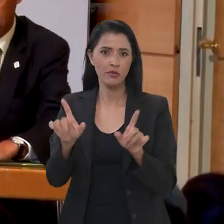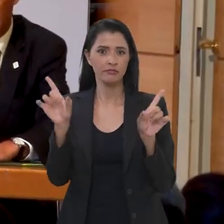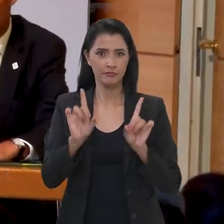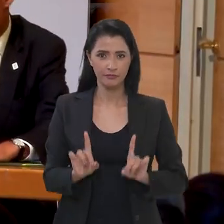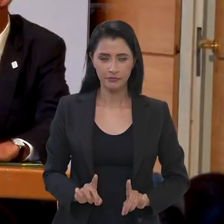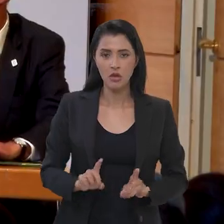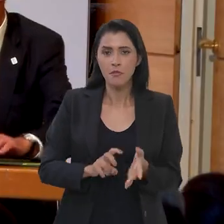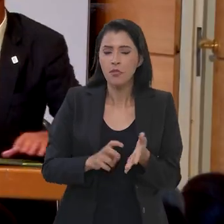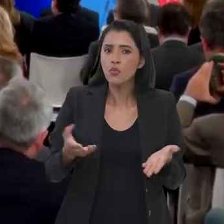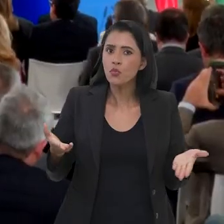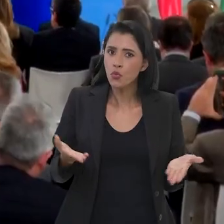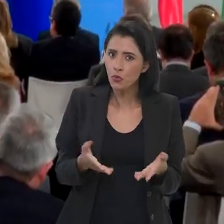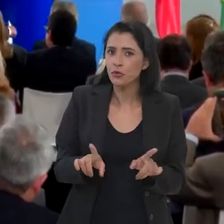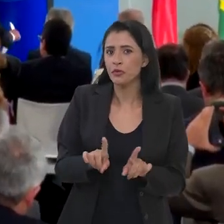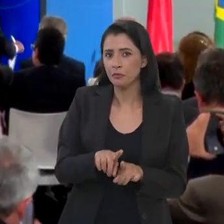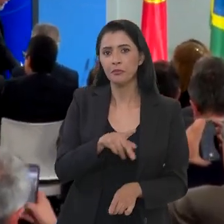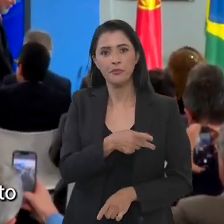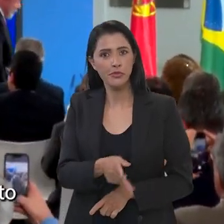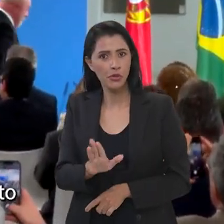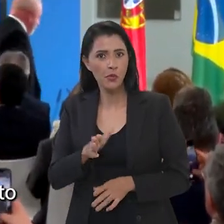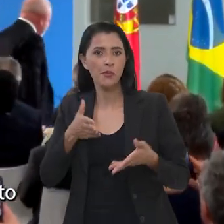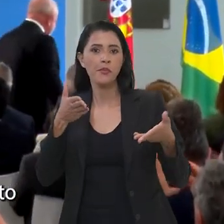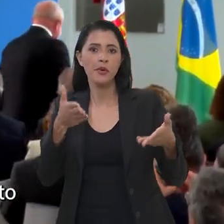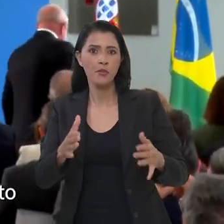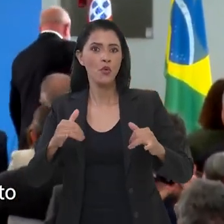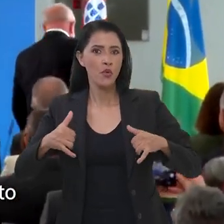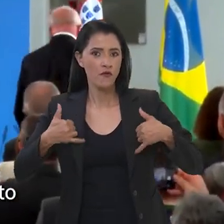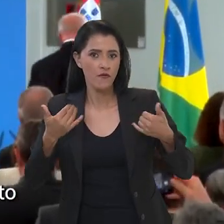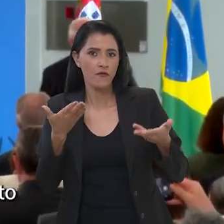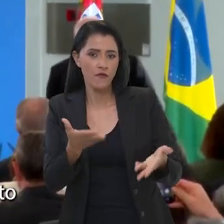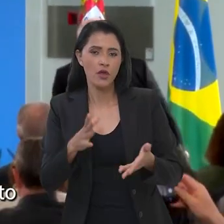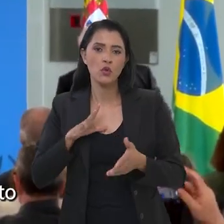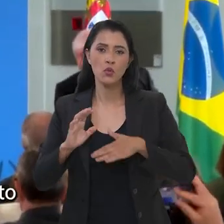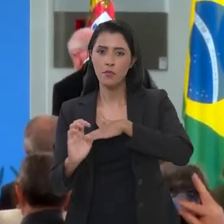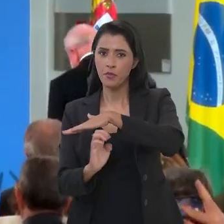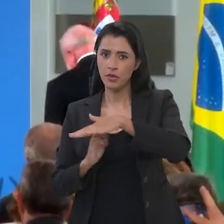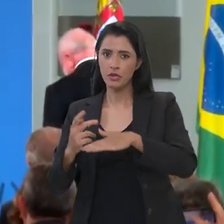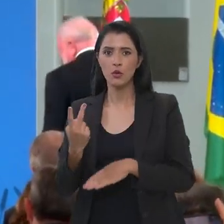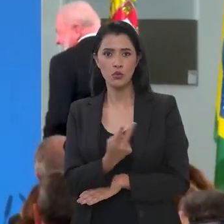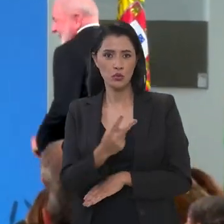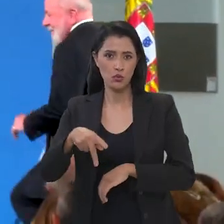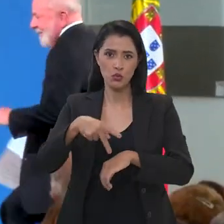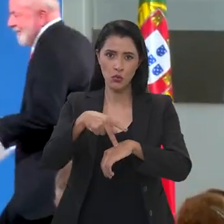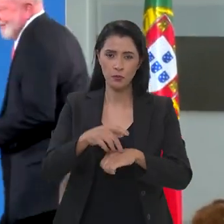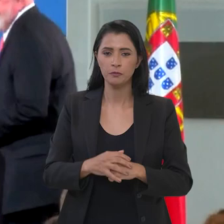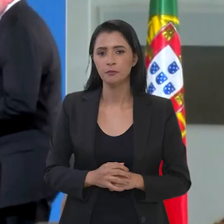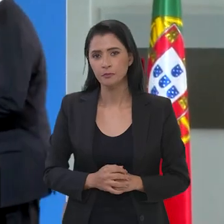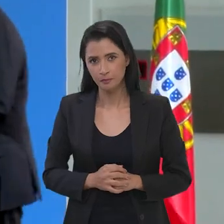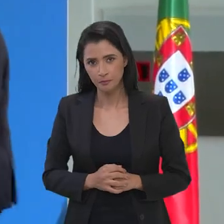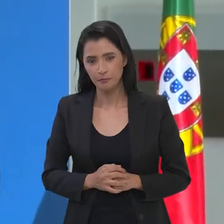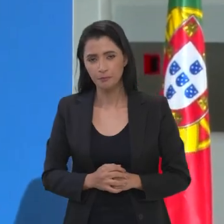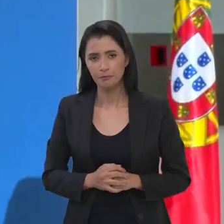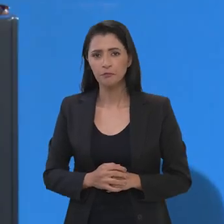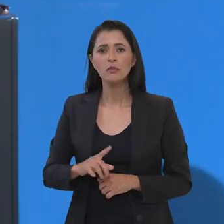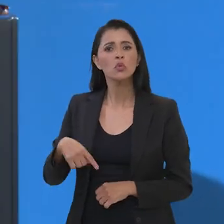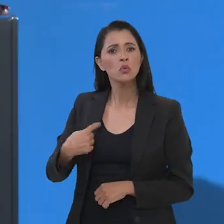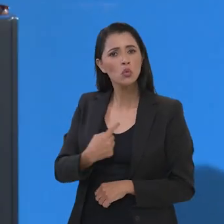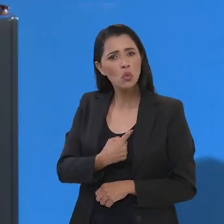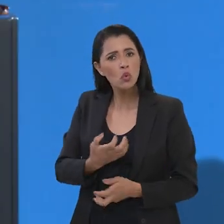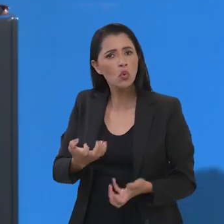pessoa com deficiência. Na manhã de hoje, o presidente Lula participou de um evento com empresários dos dois países.